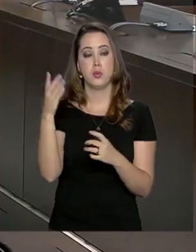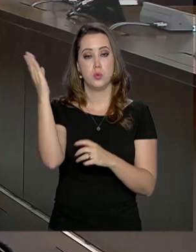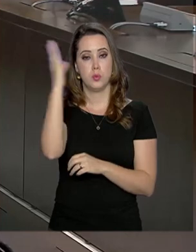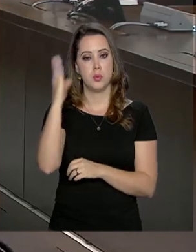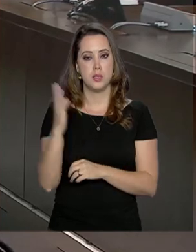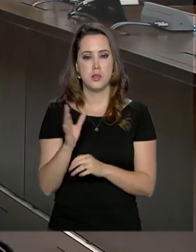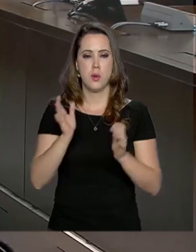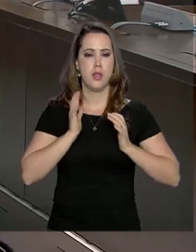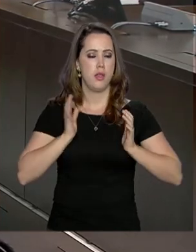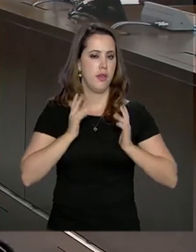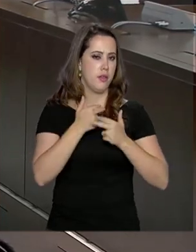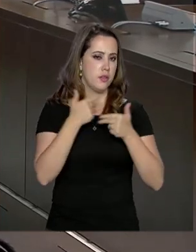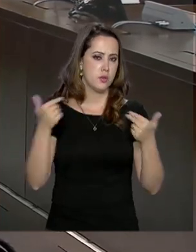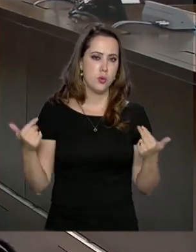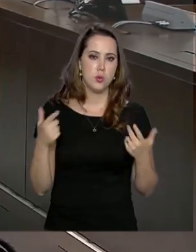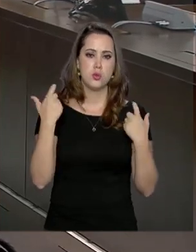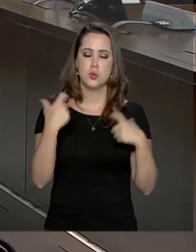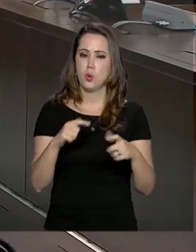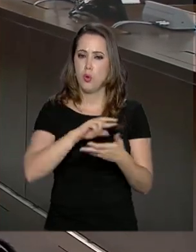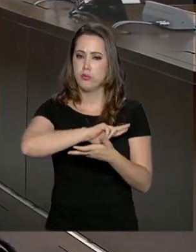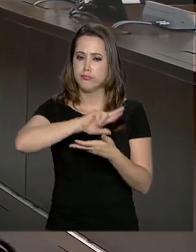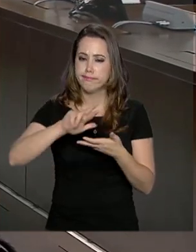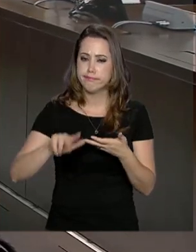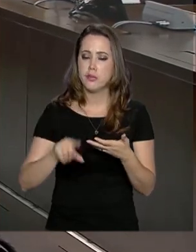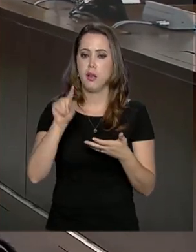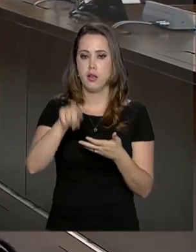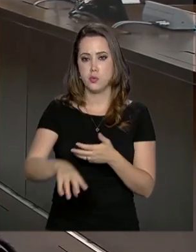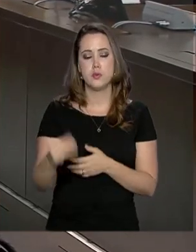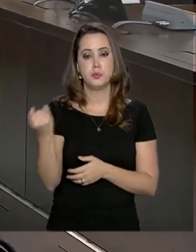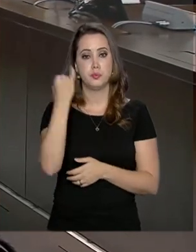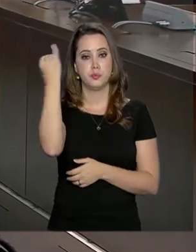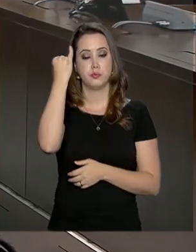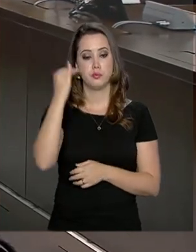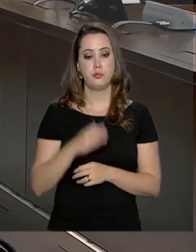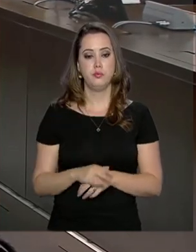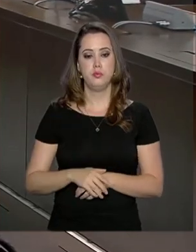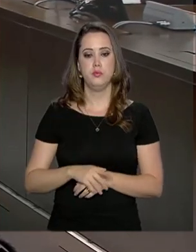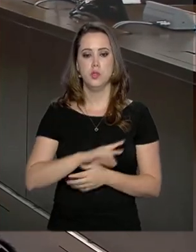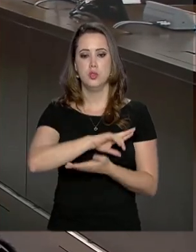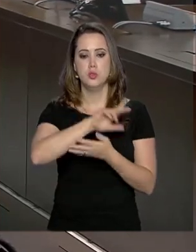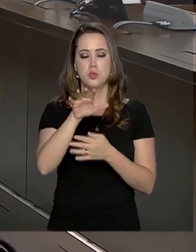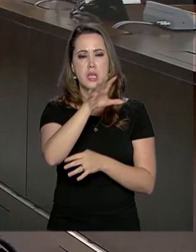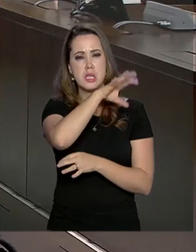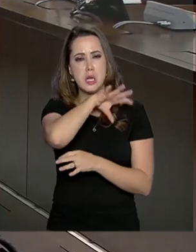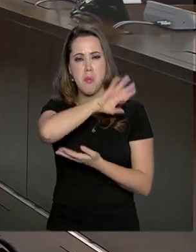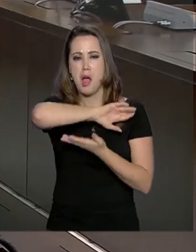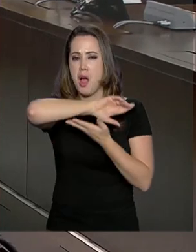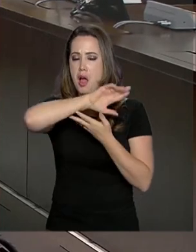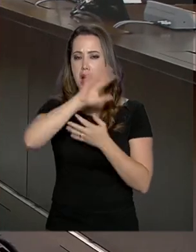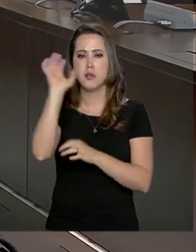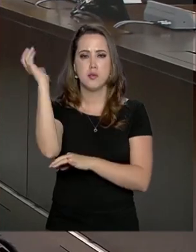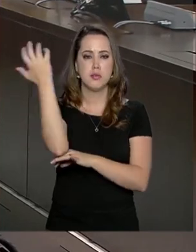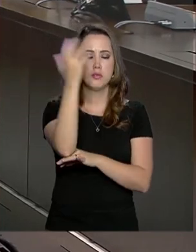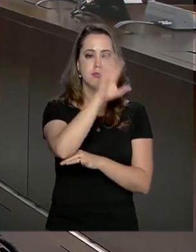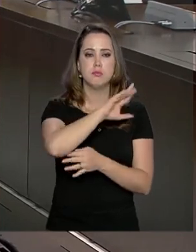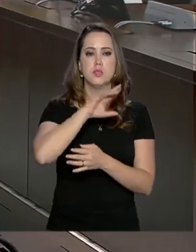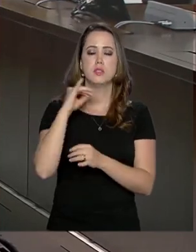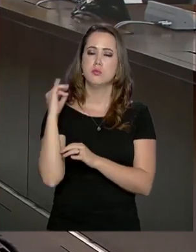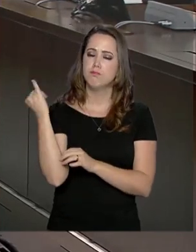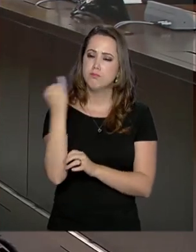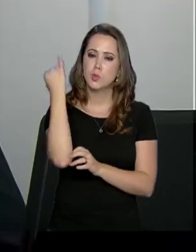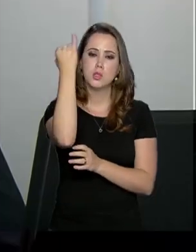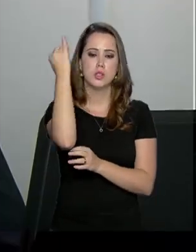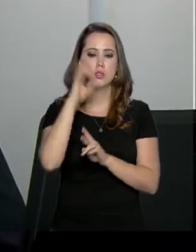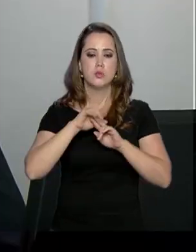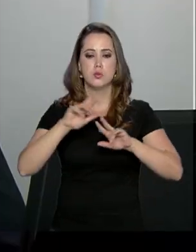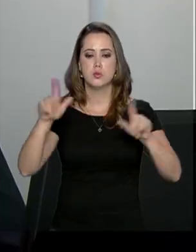incalculáveis, como terras raras, entre outras coisas. E uma biodiversidade completamente diferente.